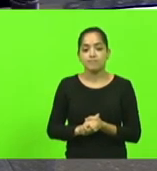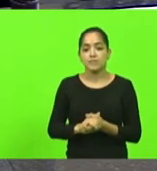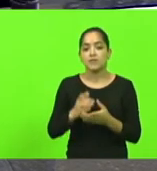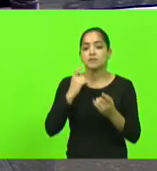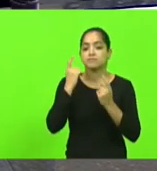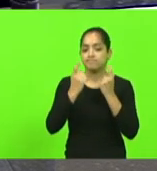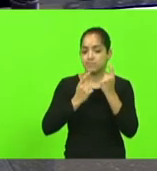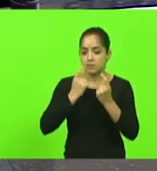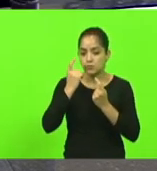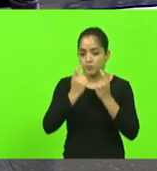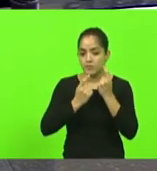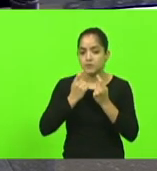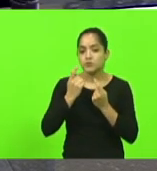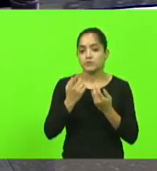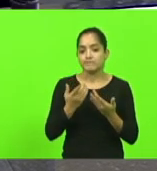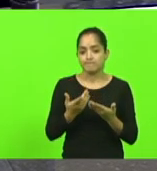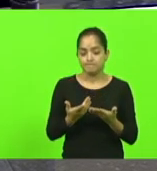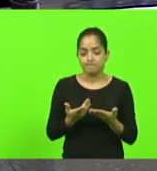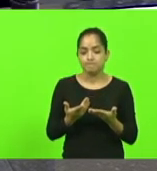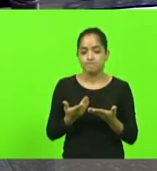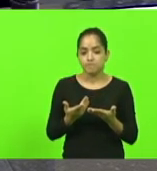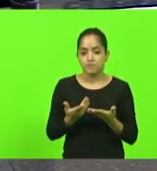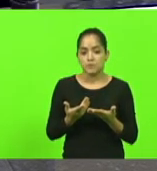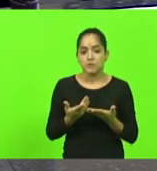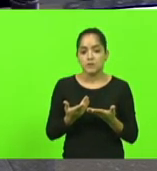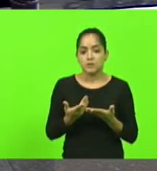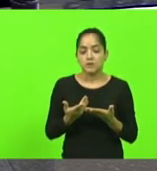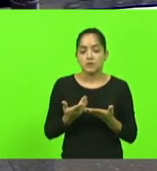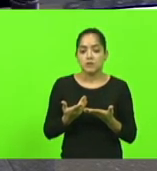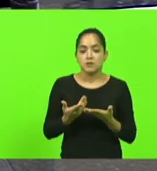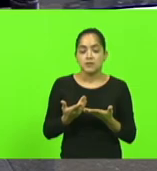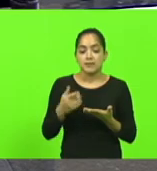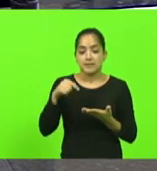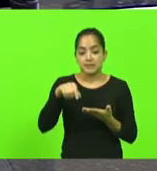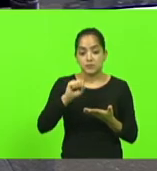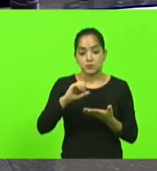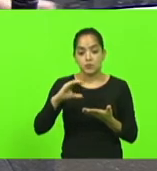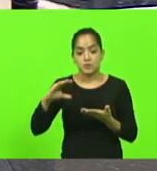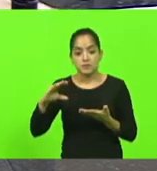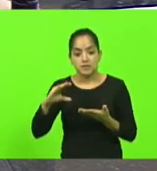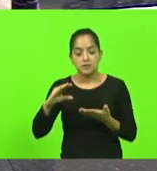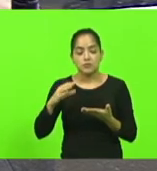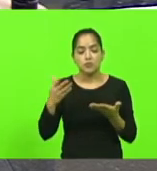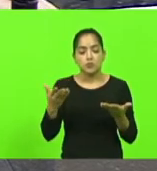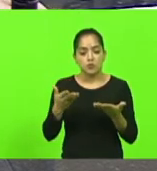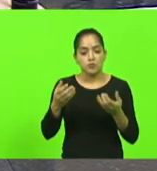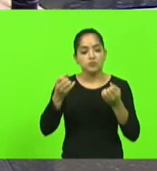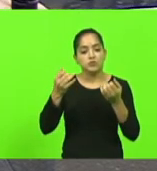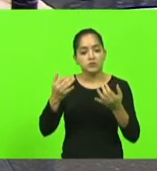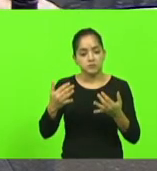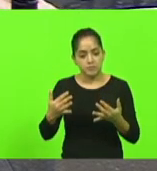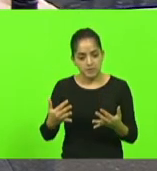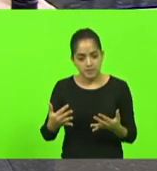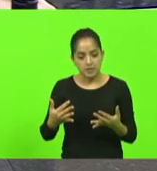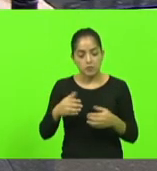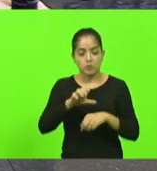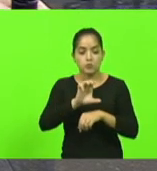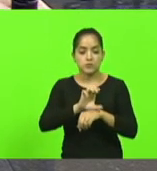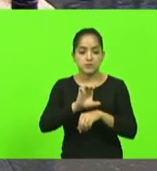preocupante uma vez que Santa Catarina como eu disse é um dos estados